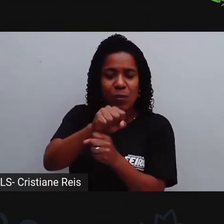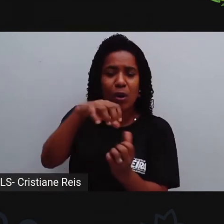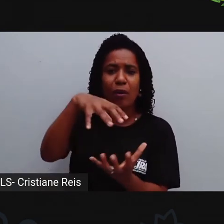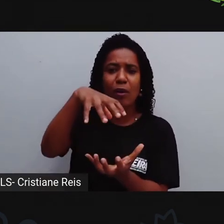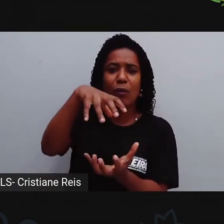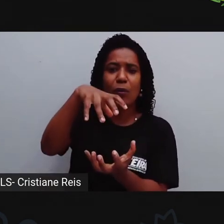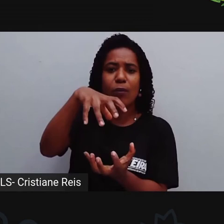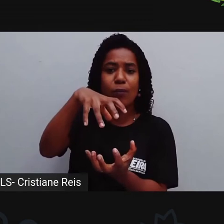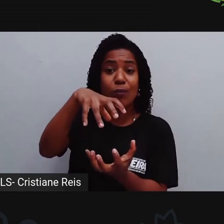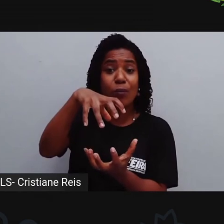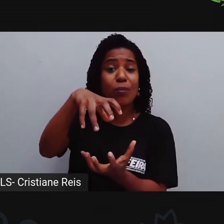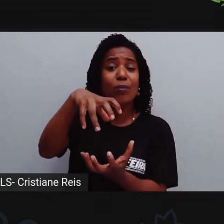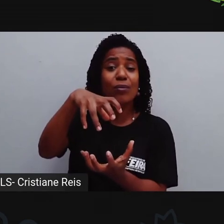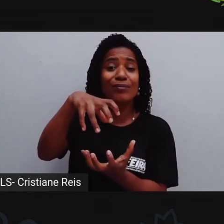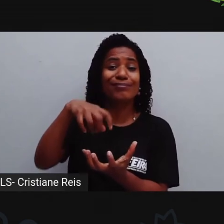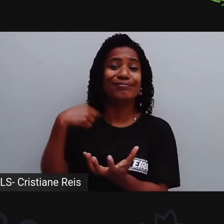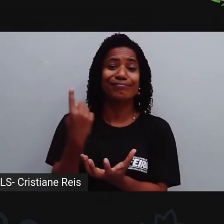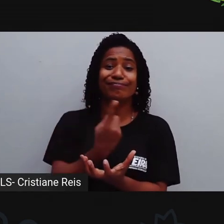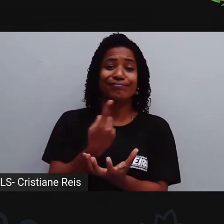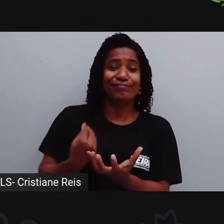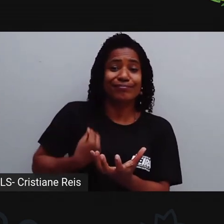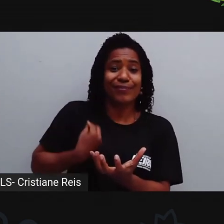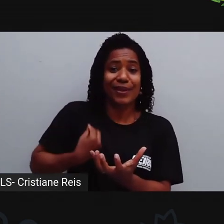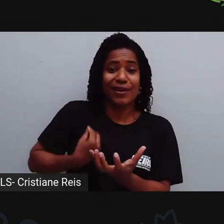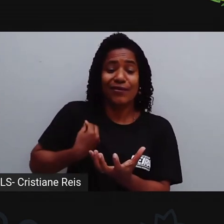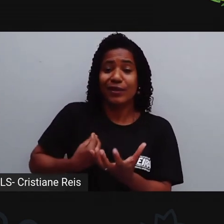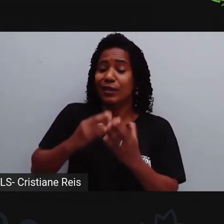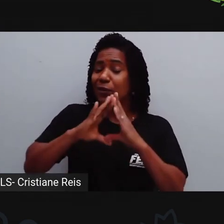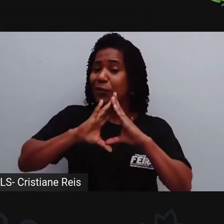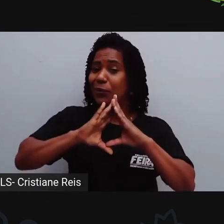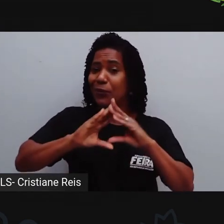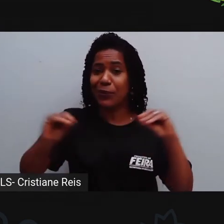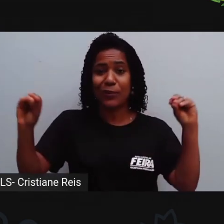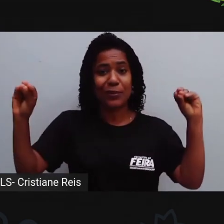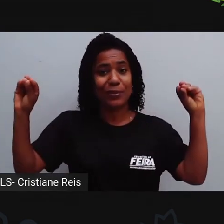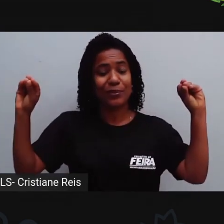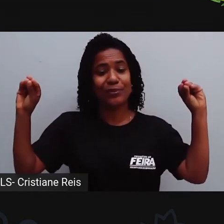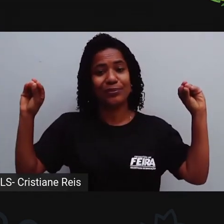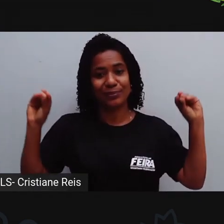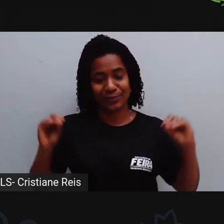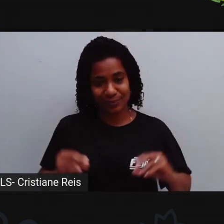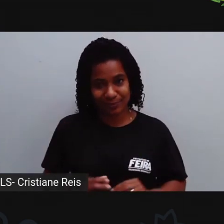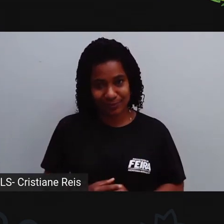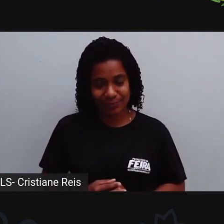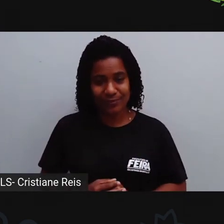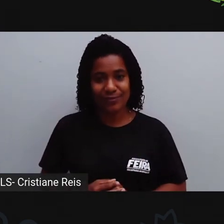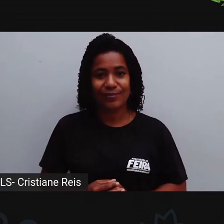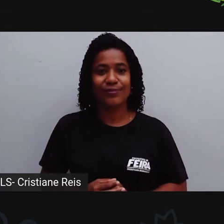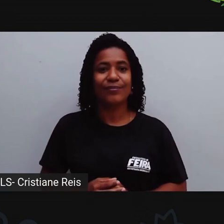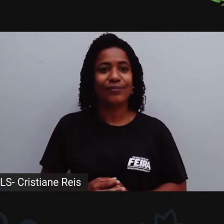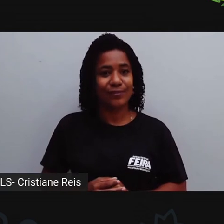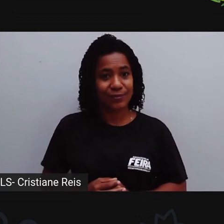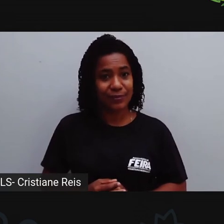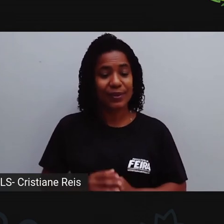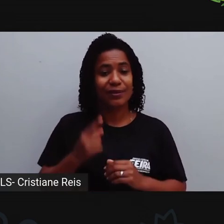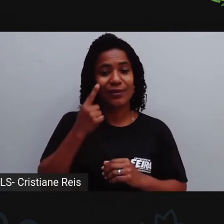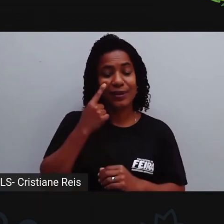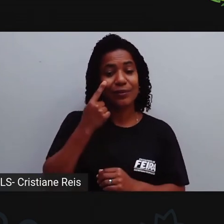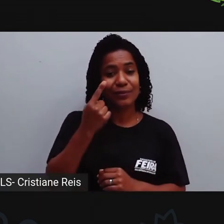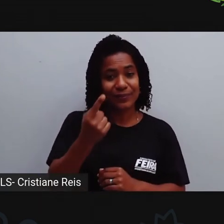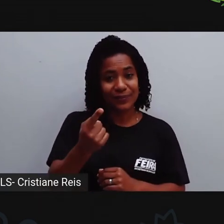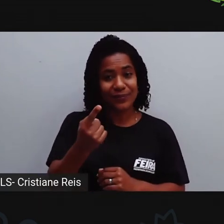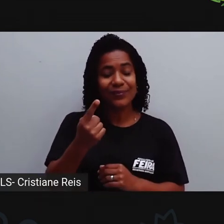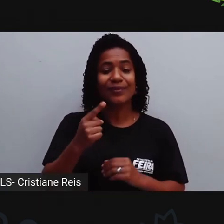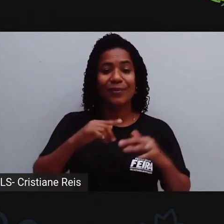neste caso, se extinguiria, né? Acabaria aí com a vida. Com a interrupção, por